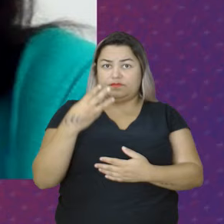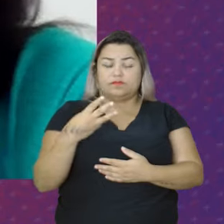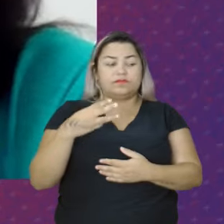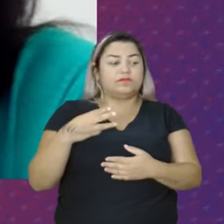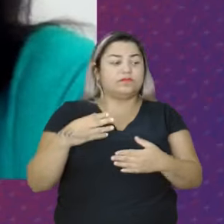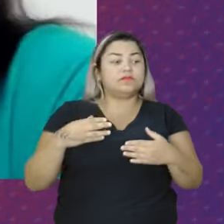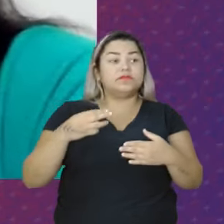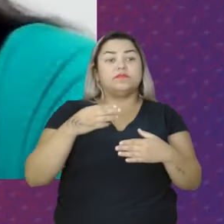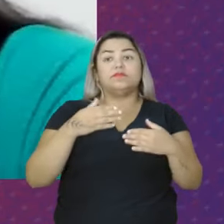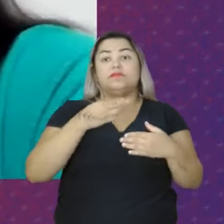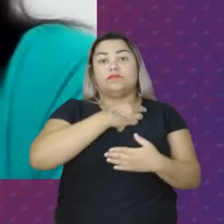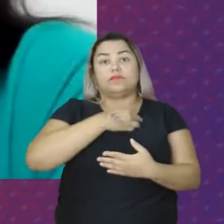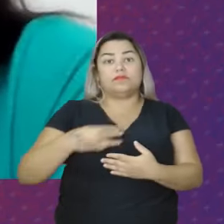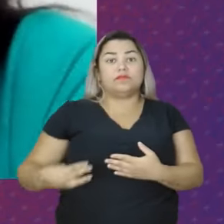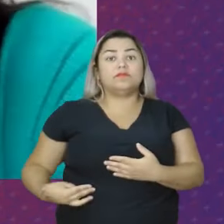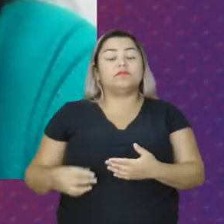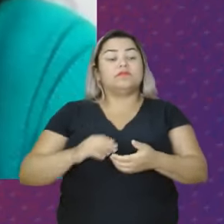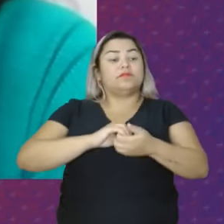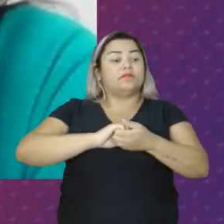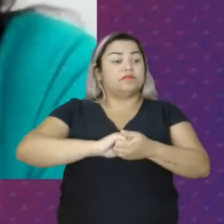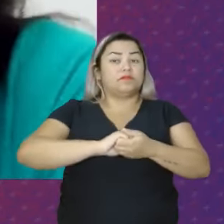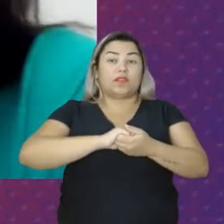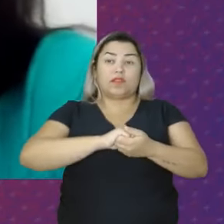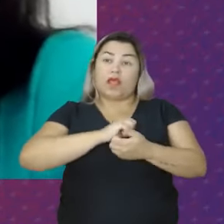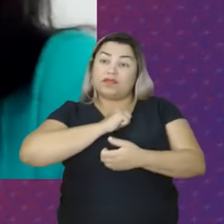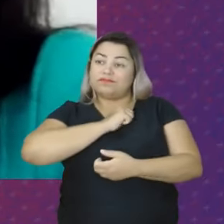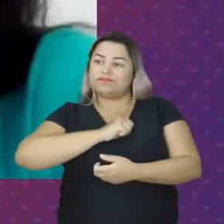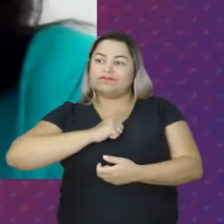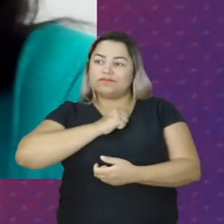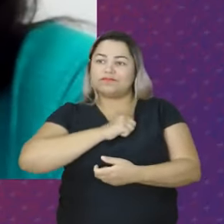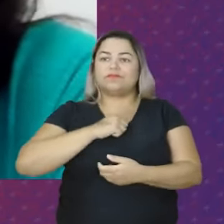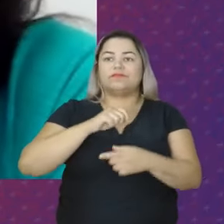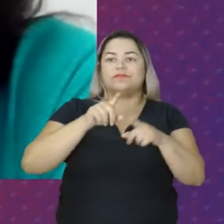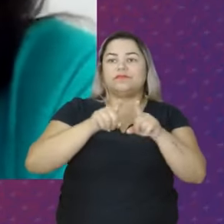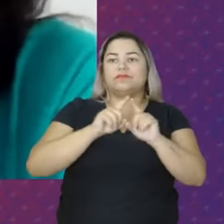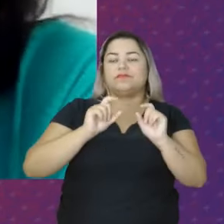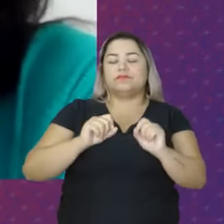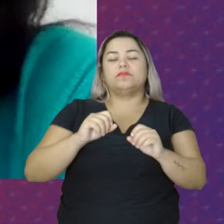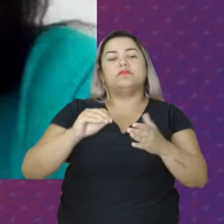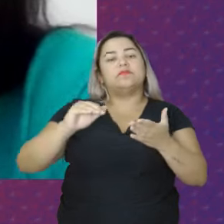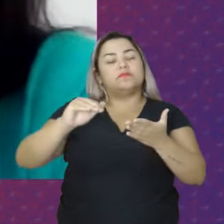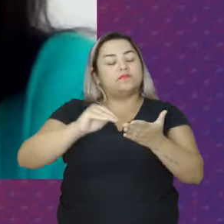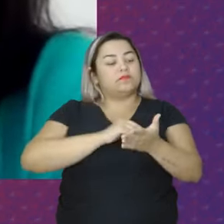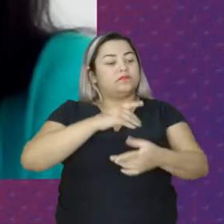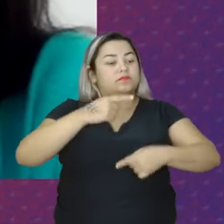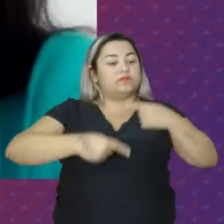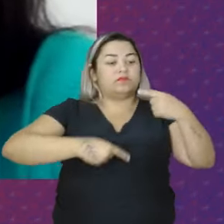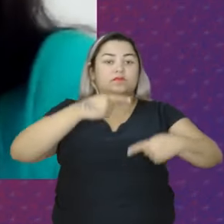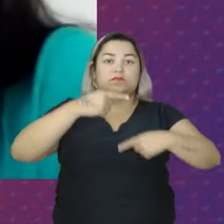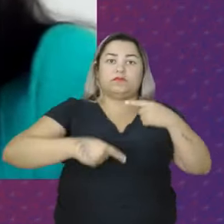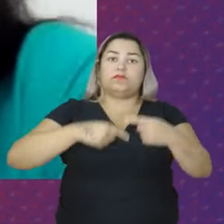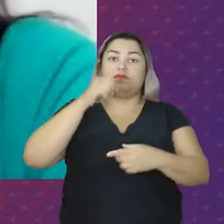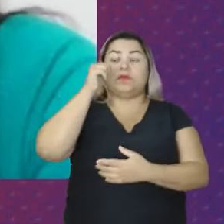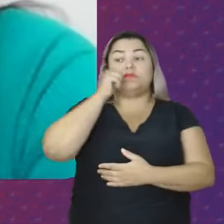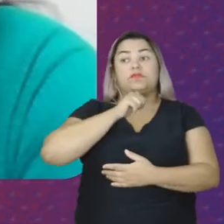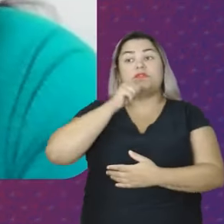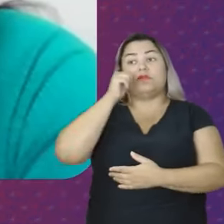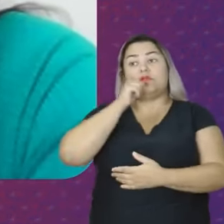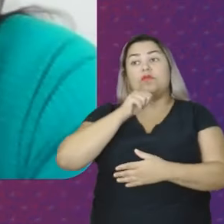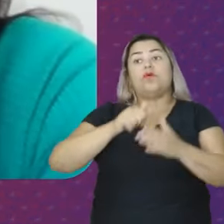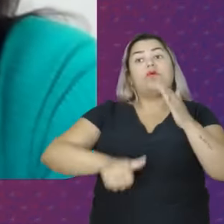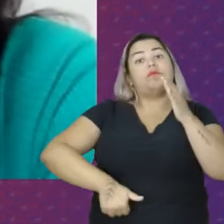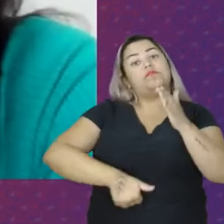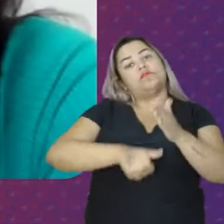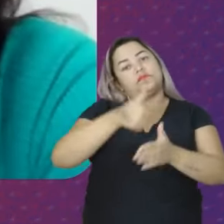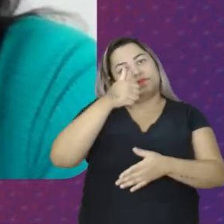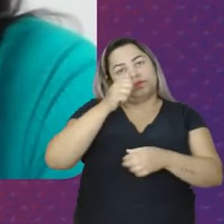ministra Nissaia Freire Nossa saudosa Nissaia Freire Para ser a secretária De políticas das mulheres É o primeiro